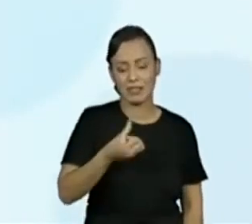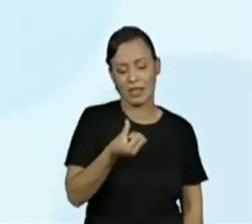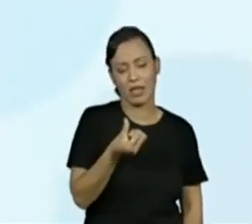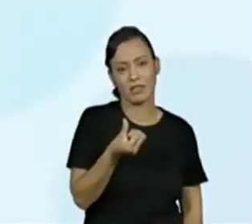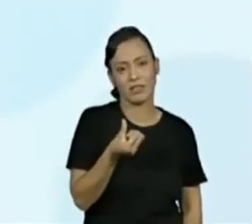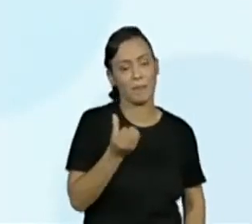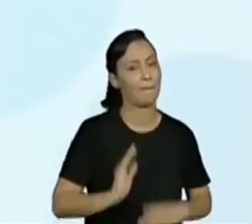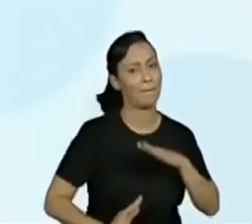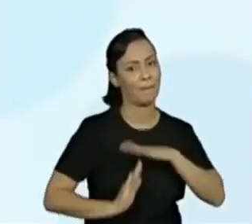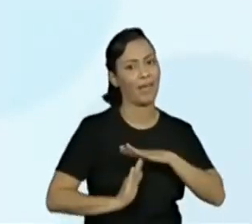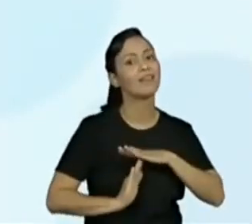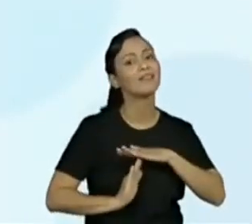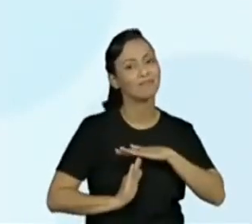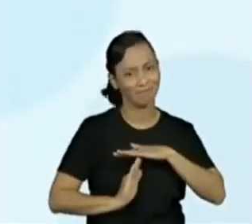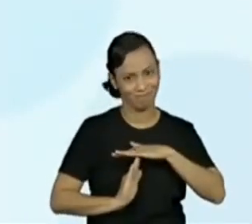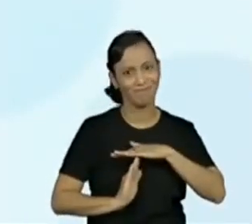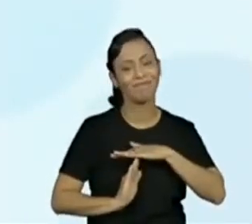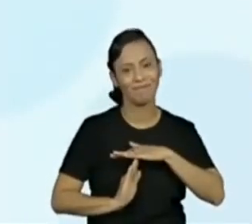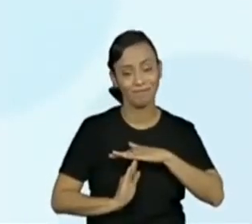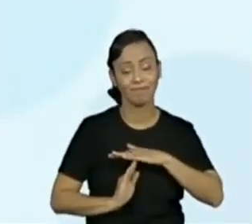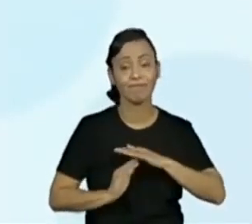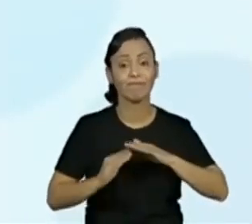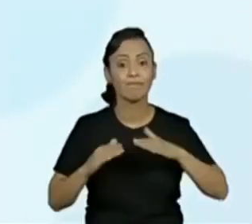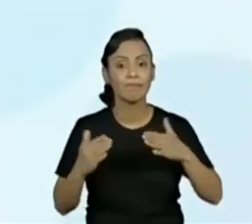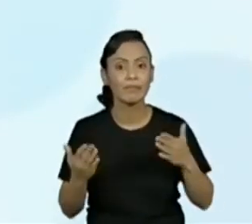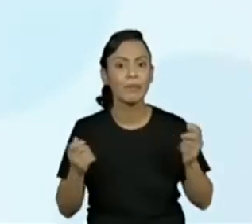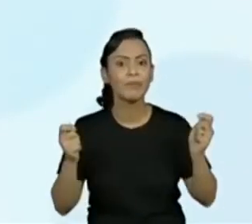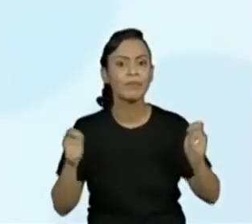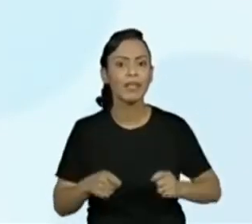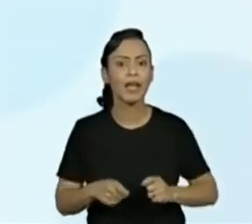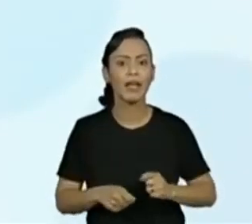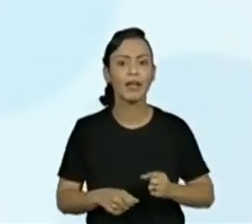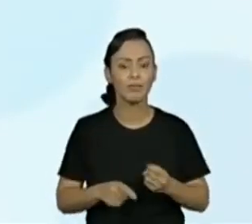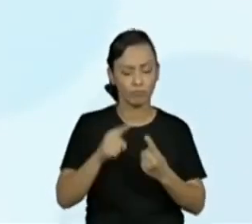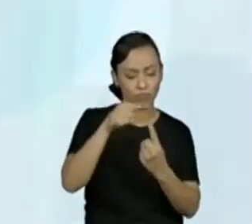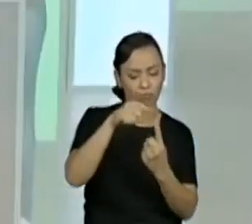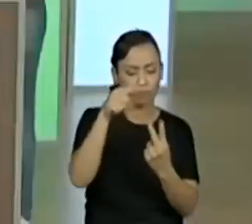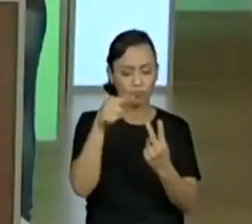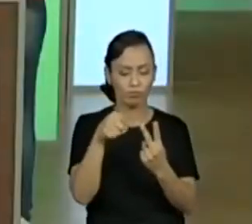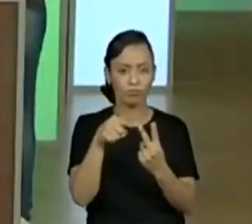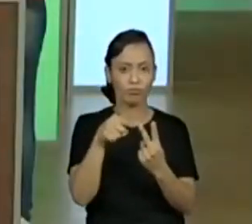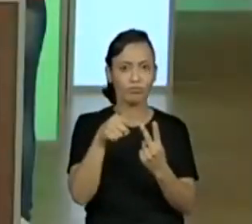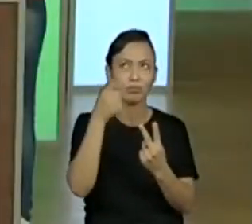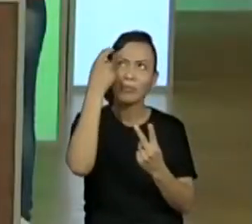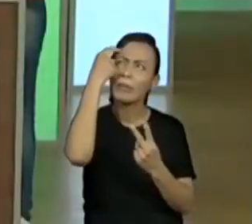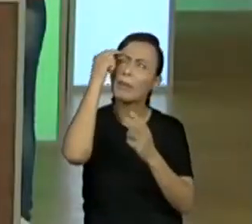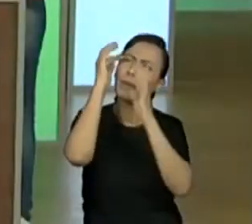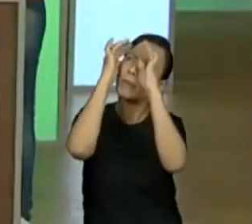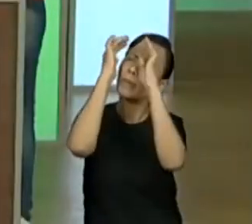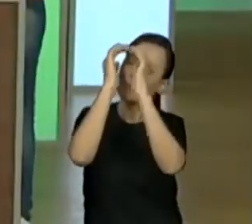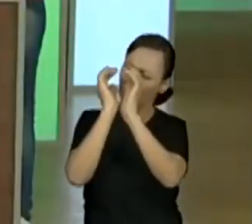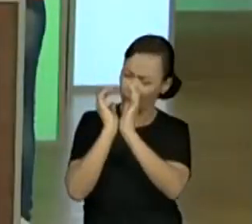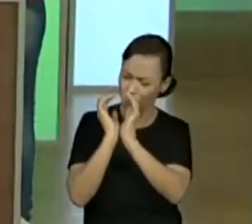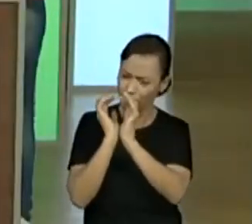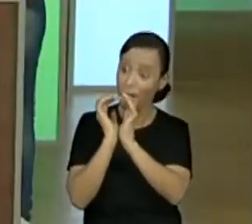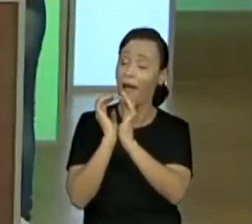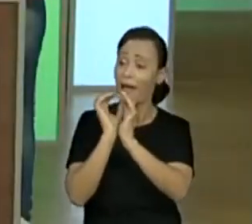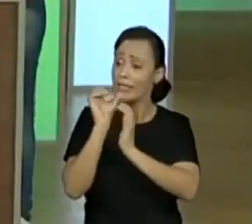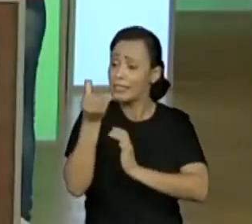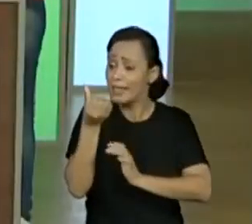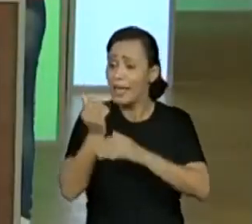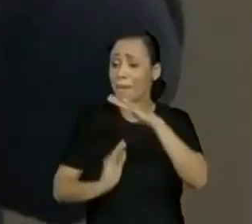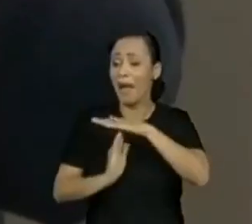relembrar aí um pouquinho a criançada. Por isso que aqui dá para a gente fazer tudo de cabeça mesmo. Porque a gente,